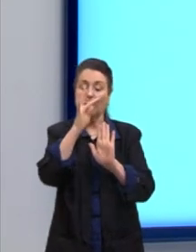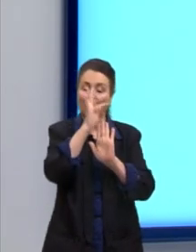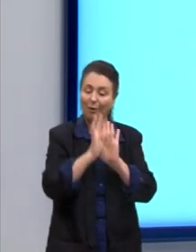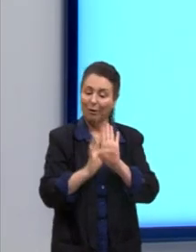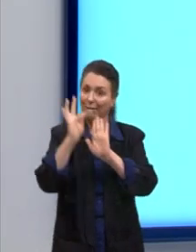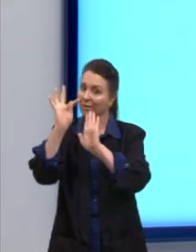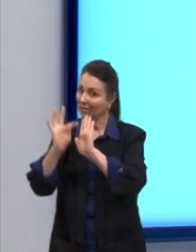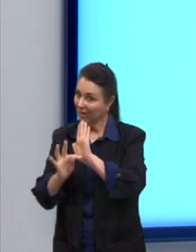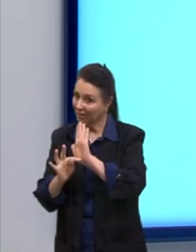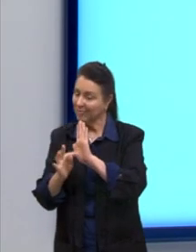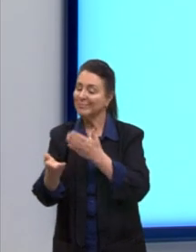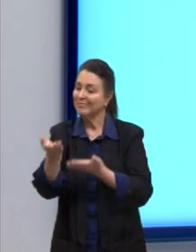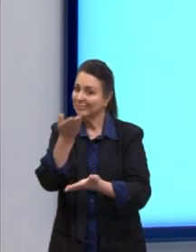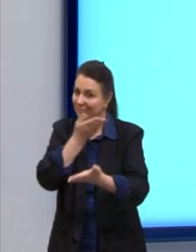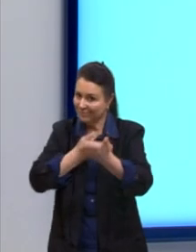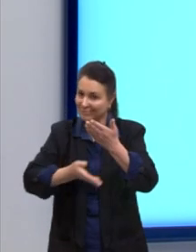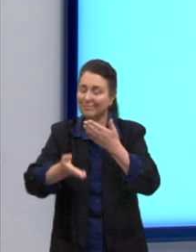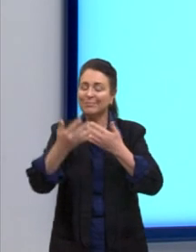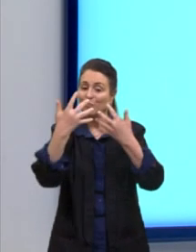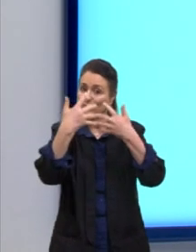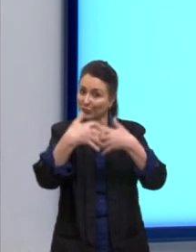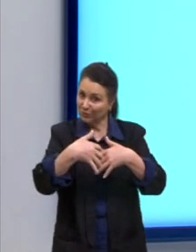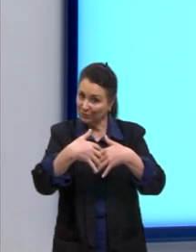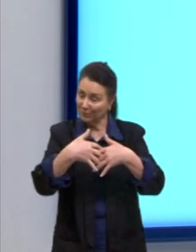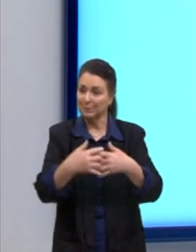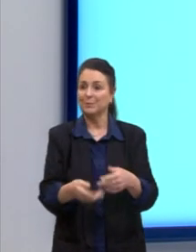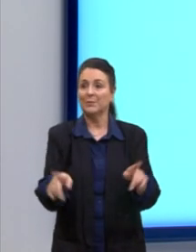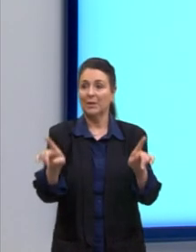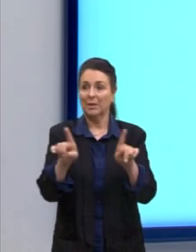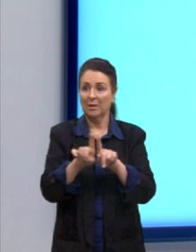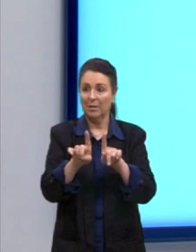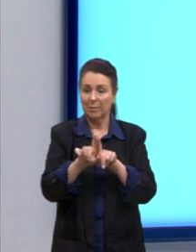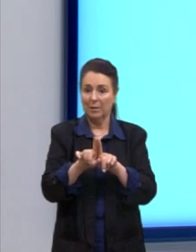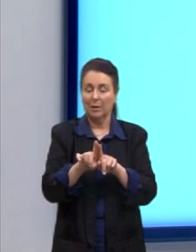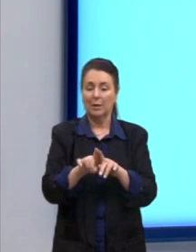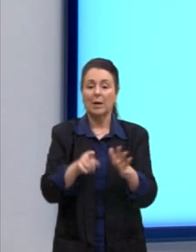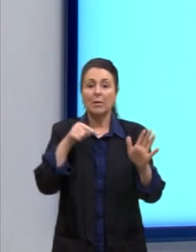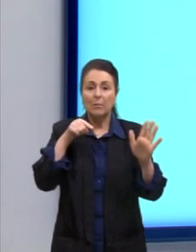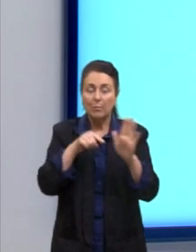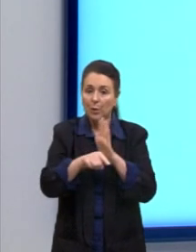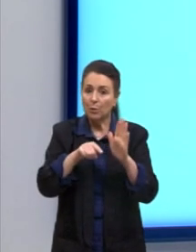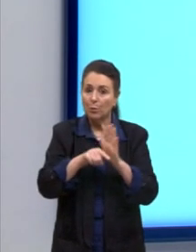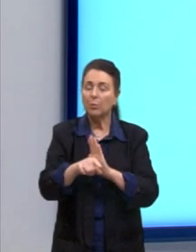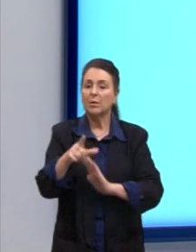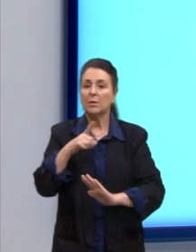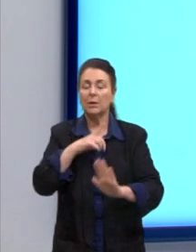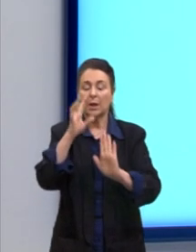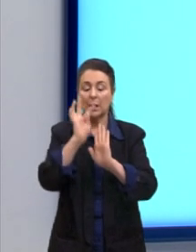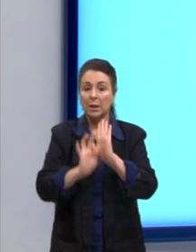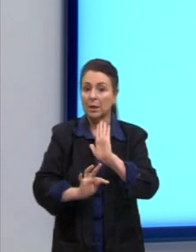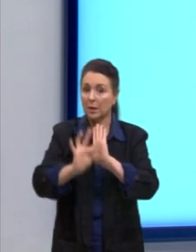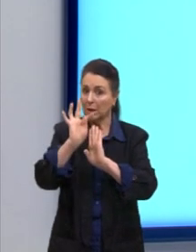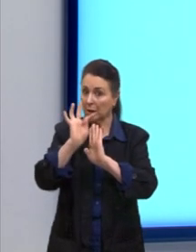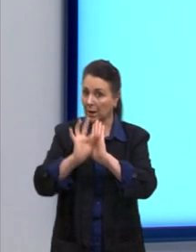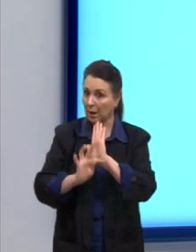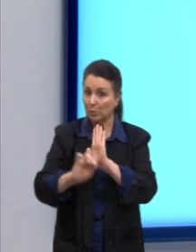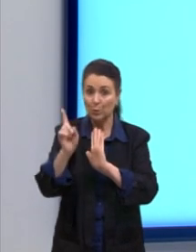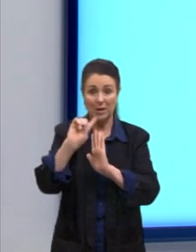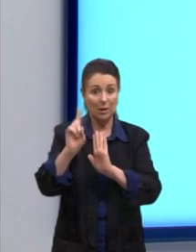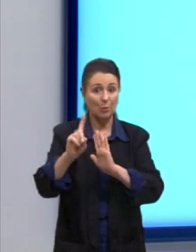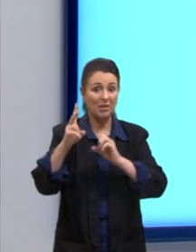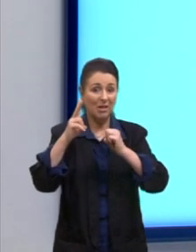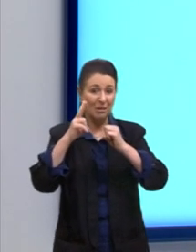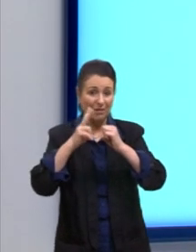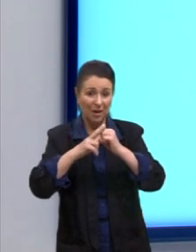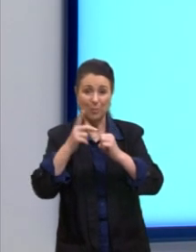funcionando dessa maneira. Além disso, nas questões que vocês tiverem textos que são não verbais,